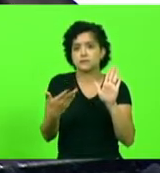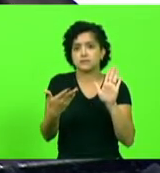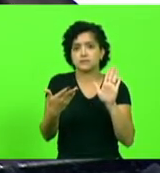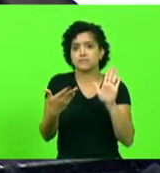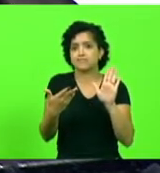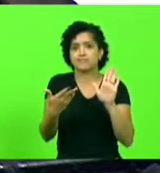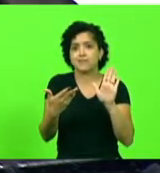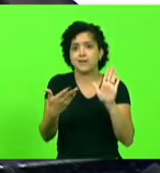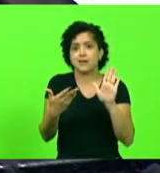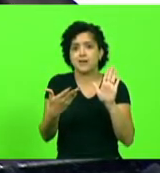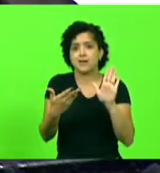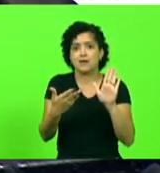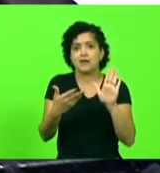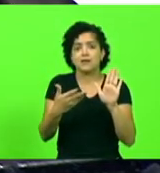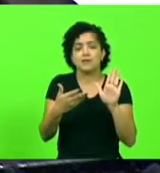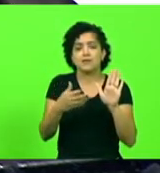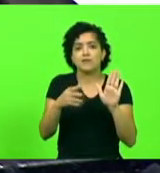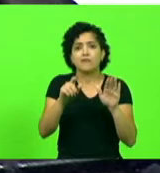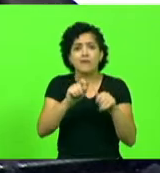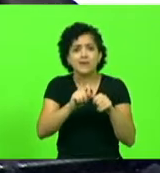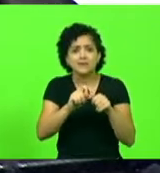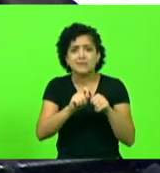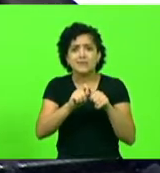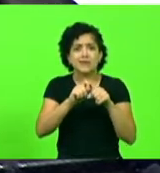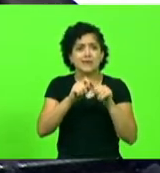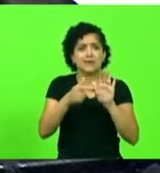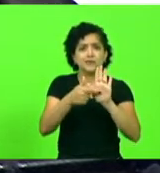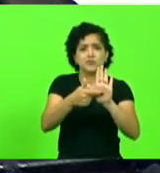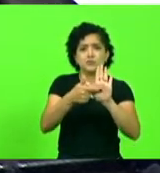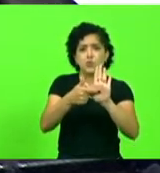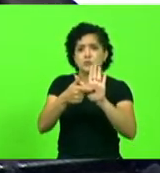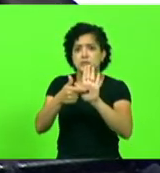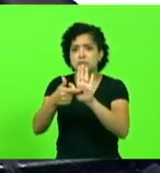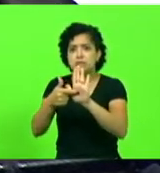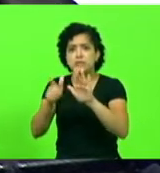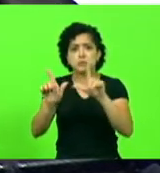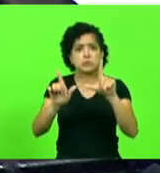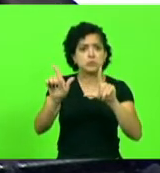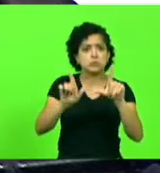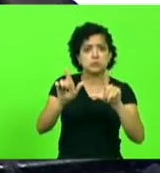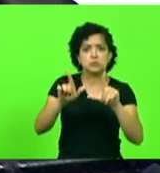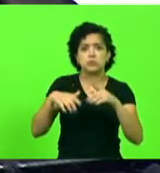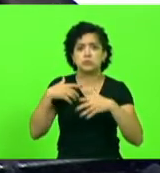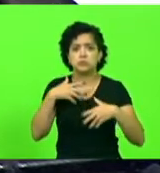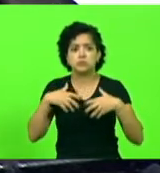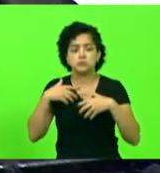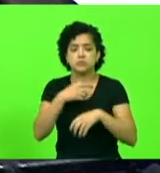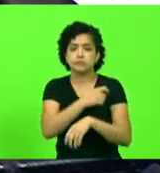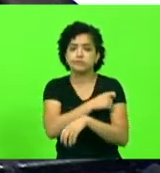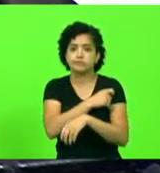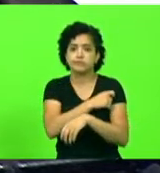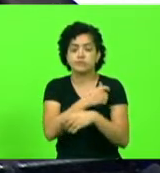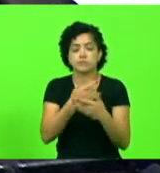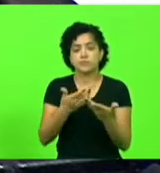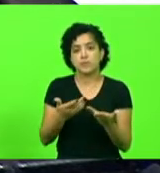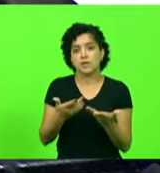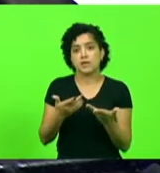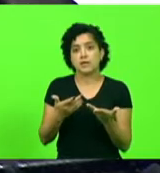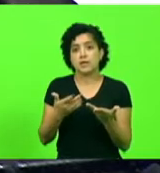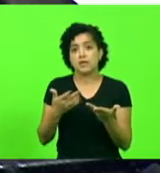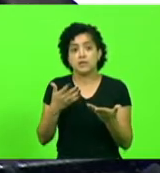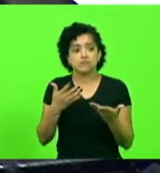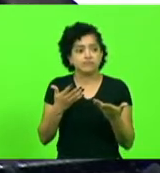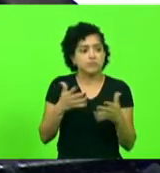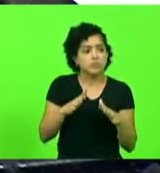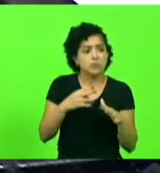colocadas na prática. Para quê? Só para ficar divulgando aí nas mídias e causar desespero em alunos que não sabem se